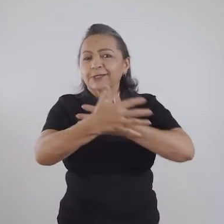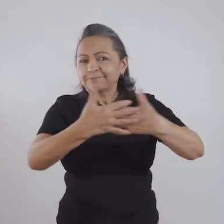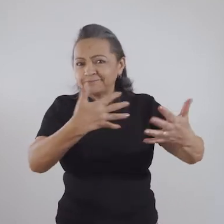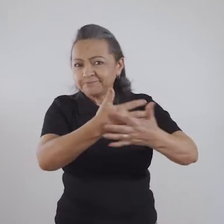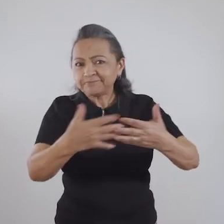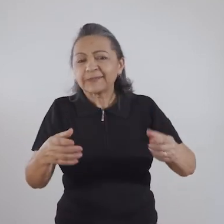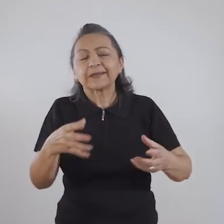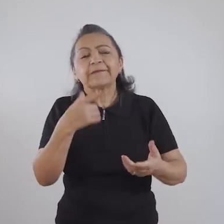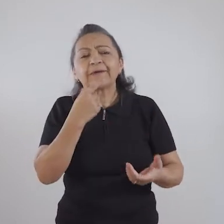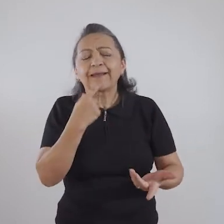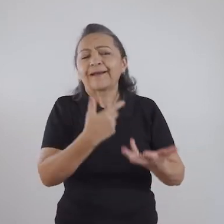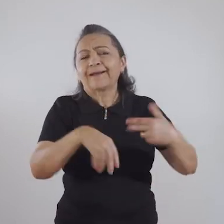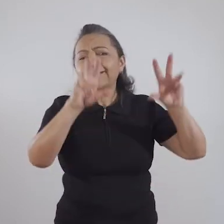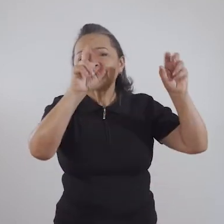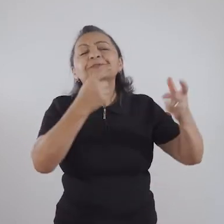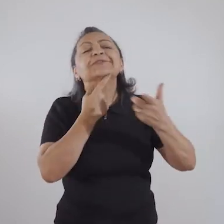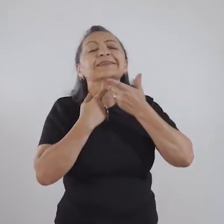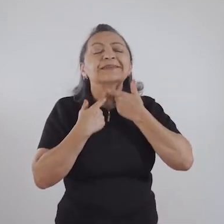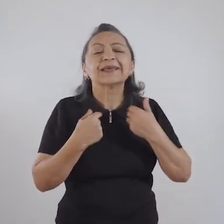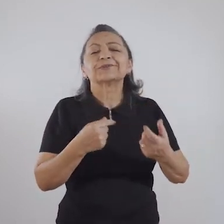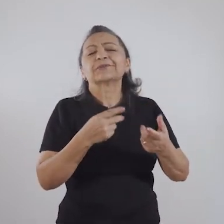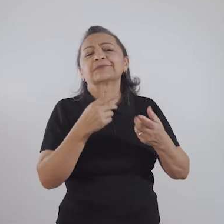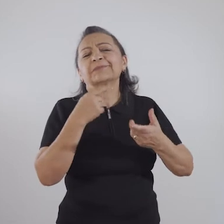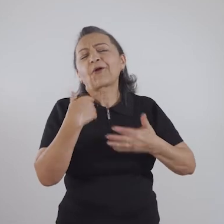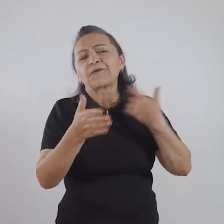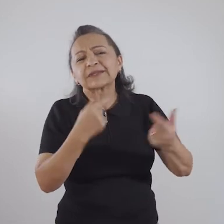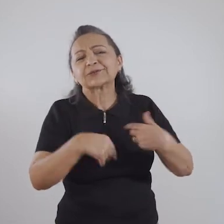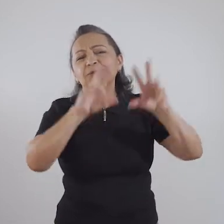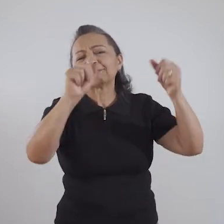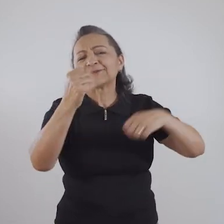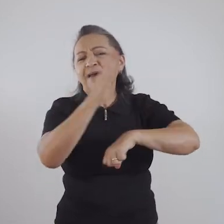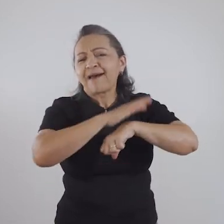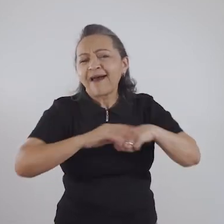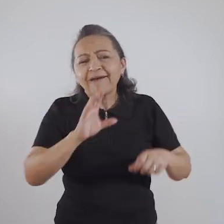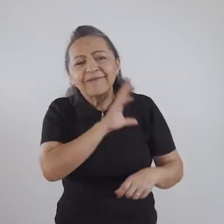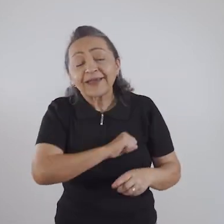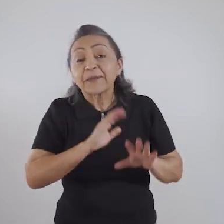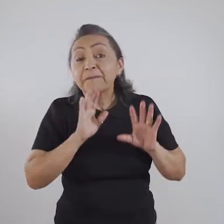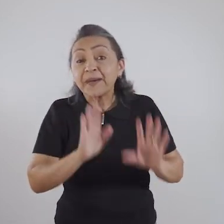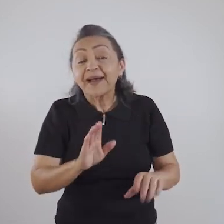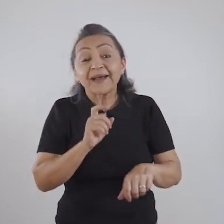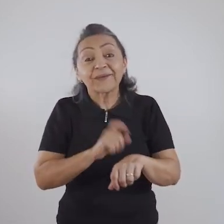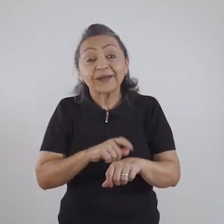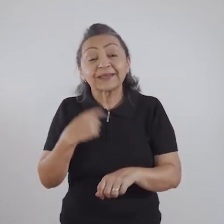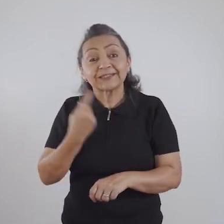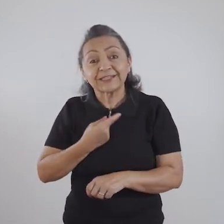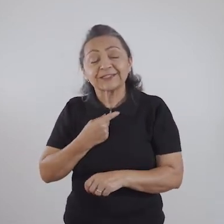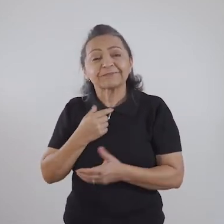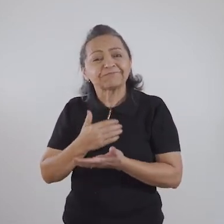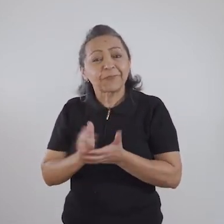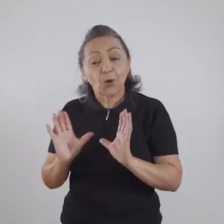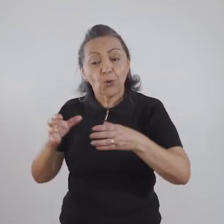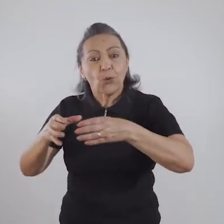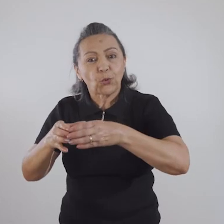também têm dificuldades de assumir a sua sexualidade, de falar sobre os seus desejos, de falar sobre os seus afetos.